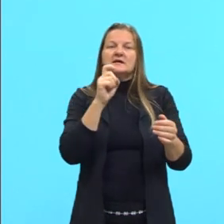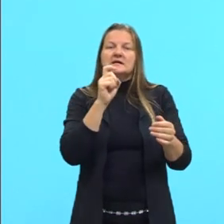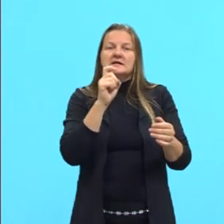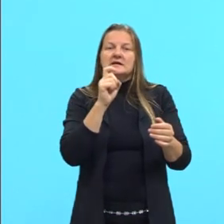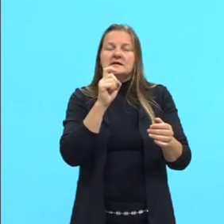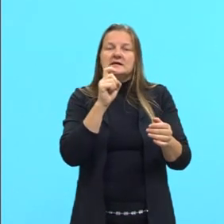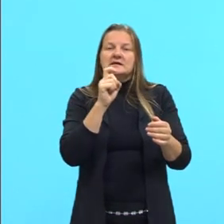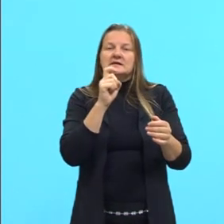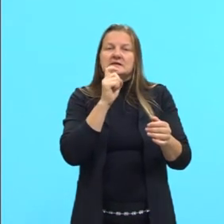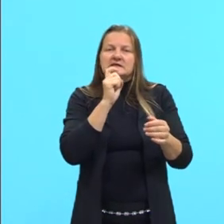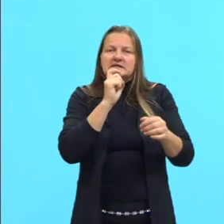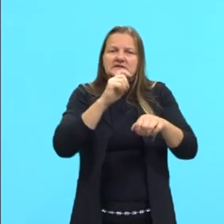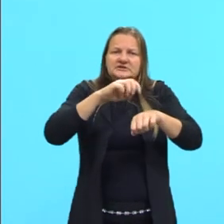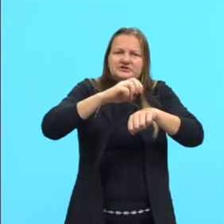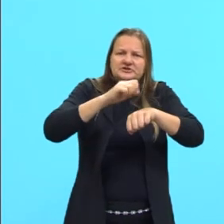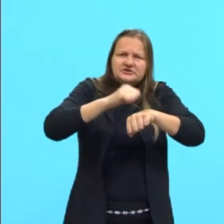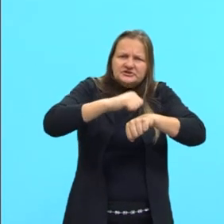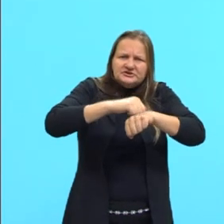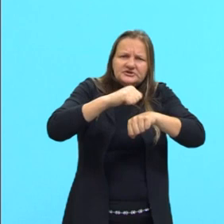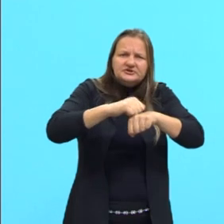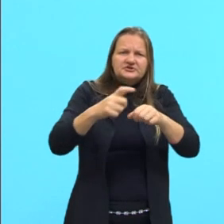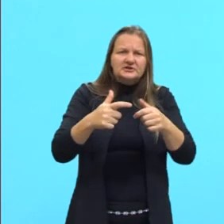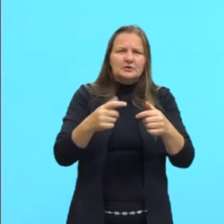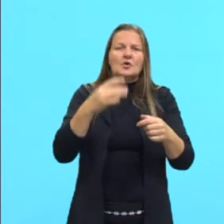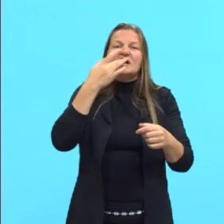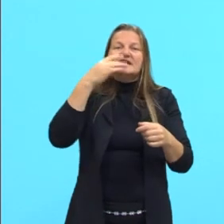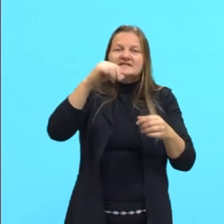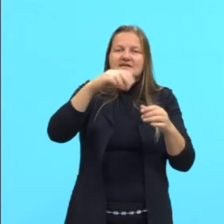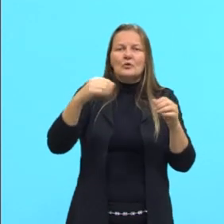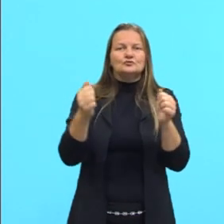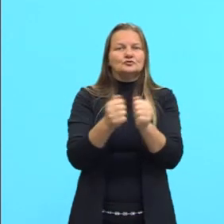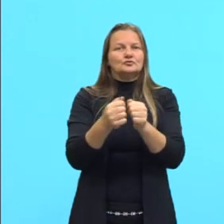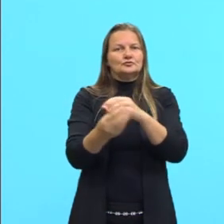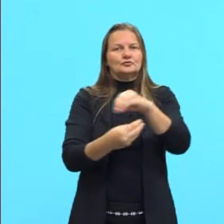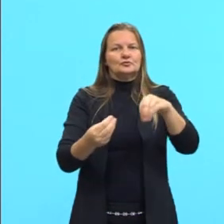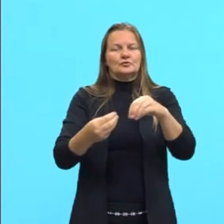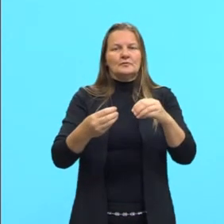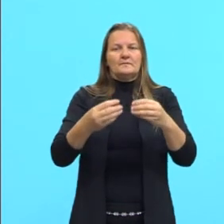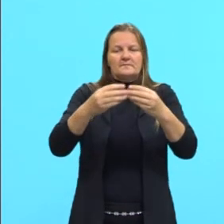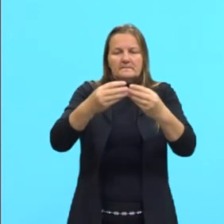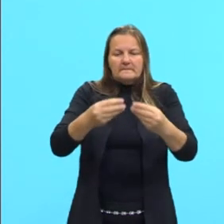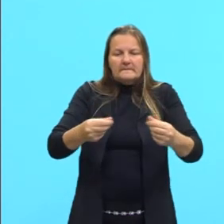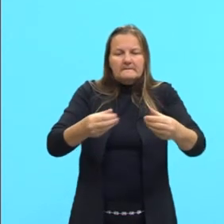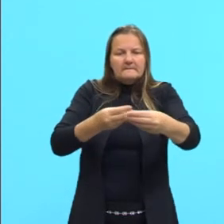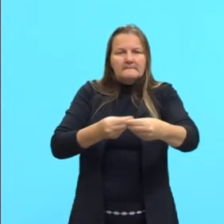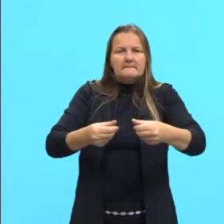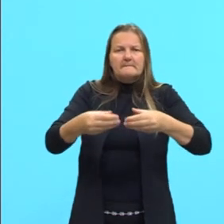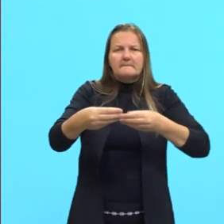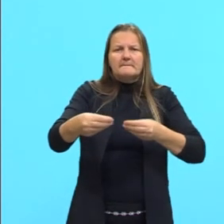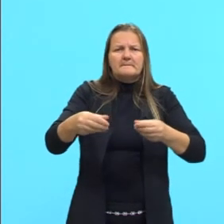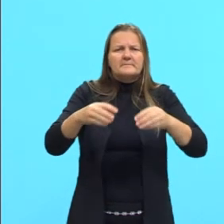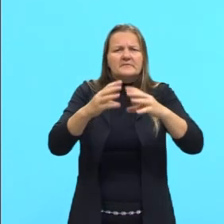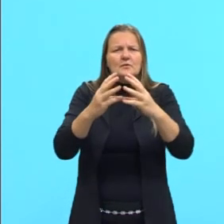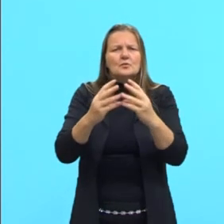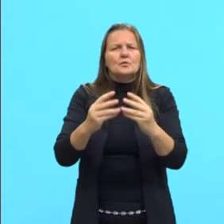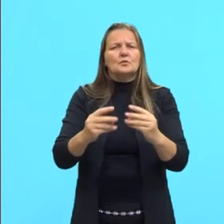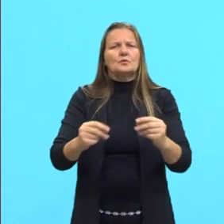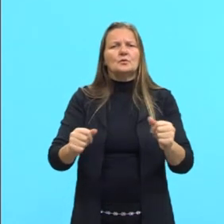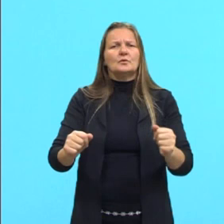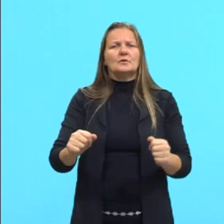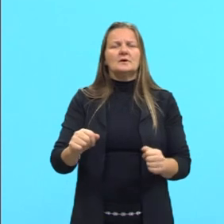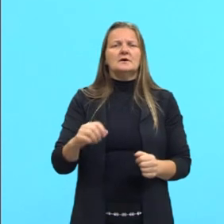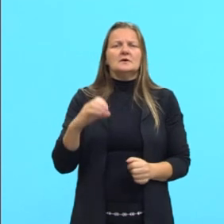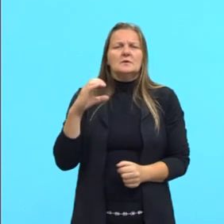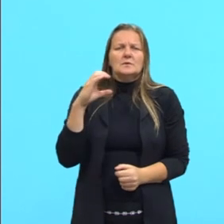grosso comercial. Nesse processo, ocorre o derretimento do gelo, com consequência, a formação de líquido